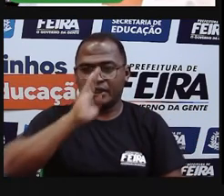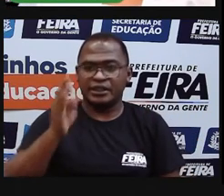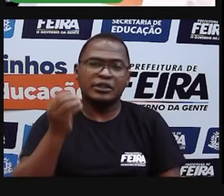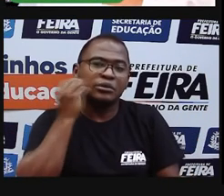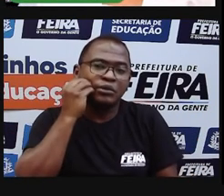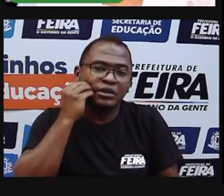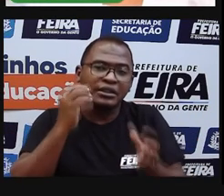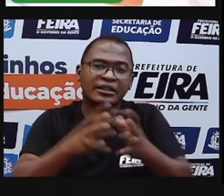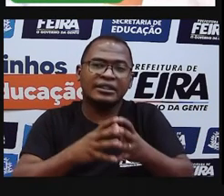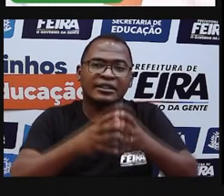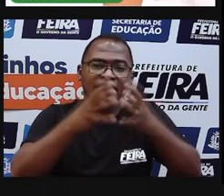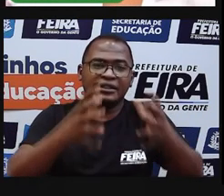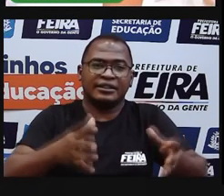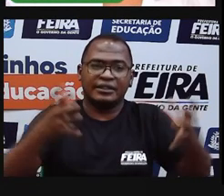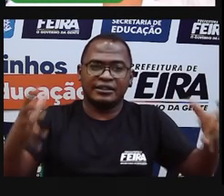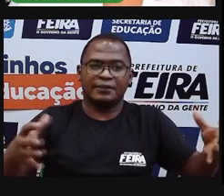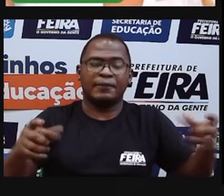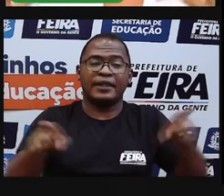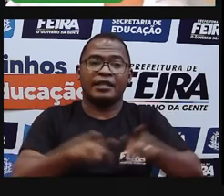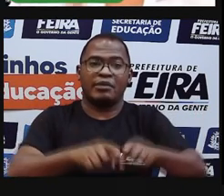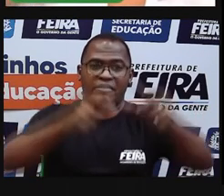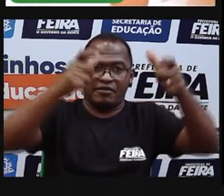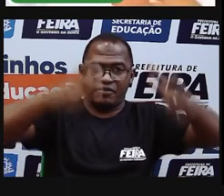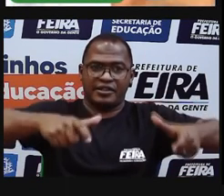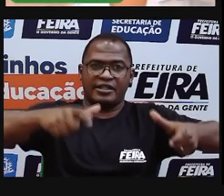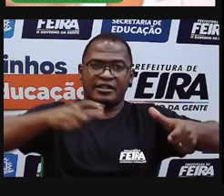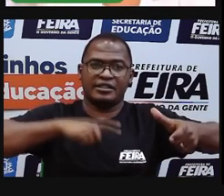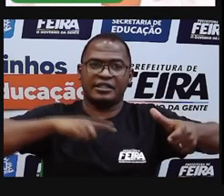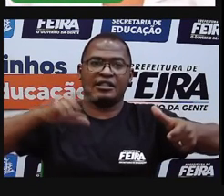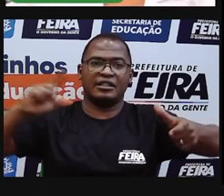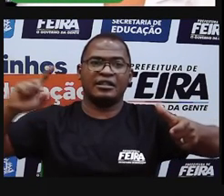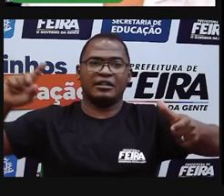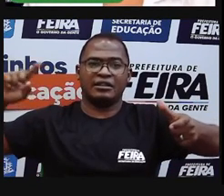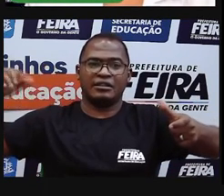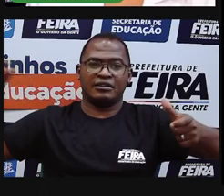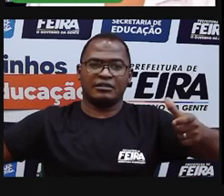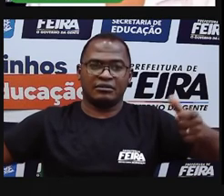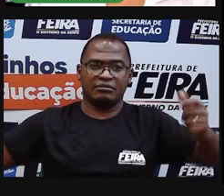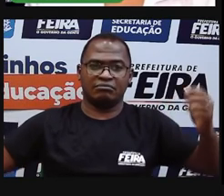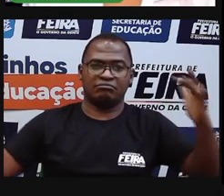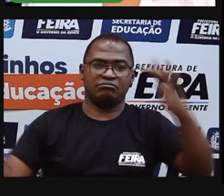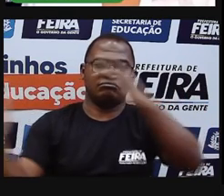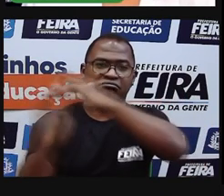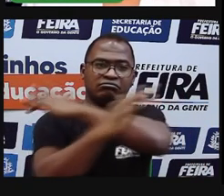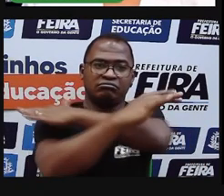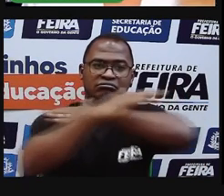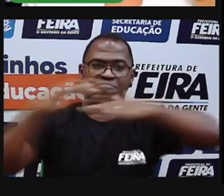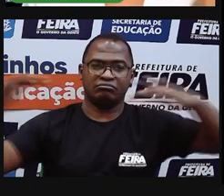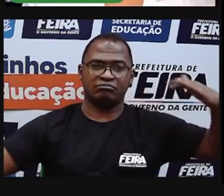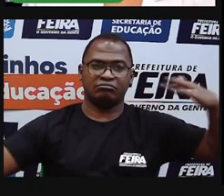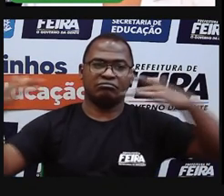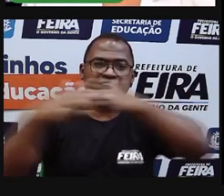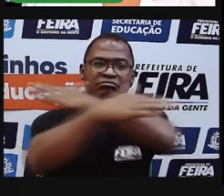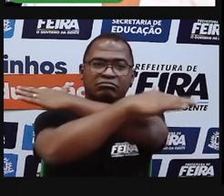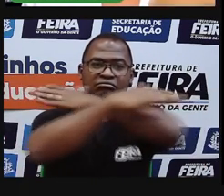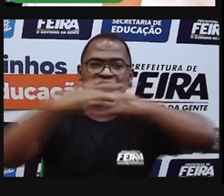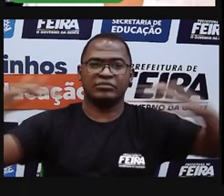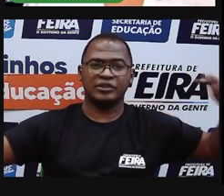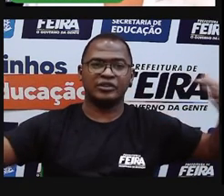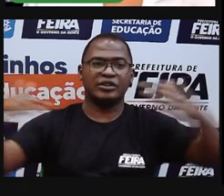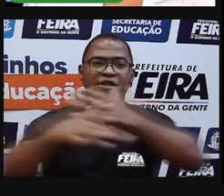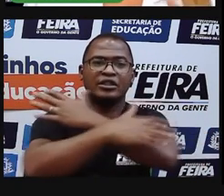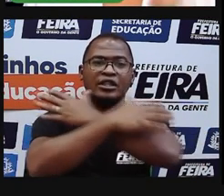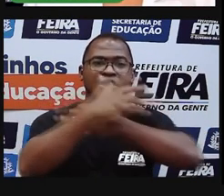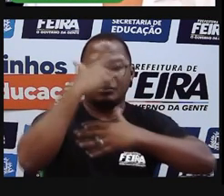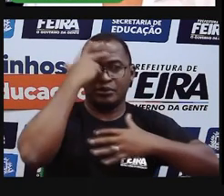localização que nos permite esse trânsito de pessoas de outros locais, muitas pessoas que viajam, que